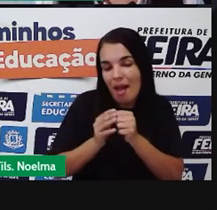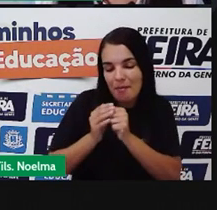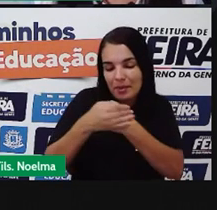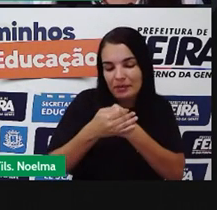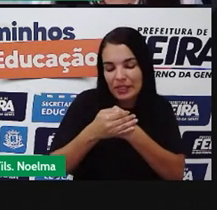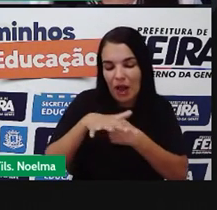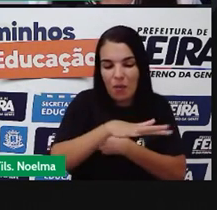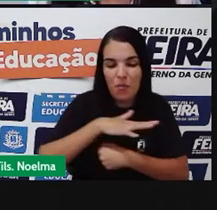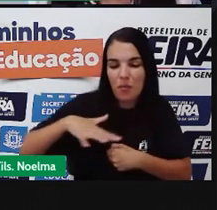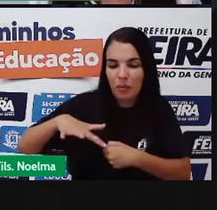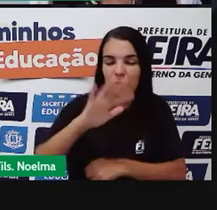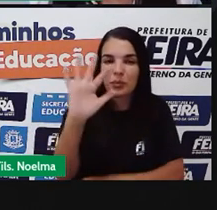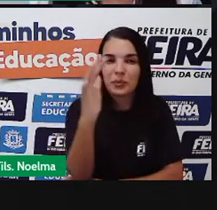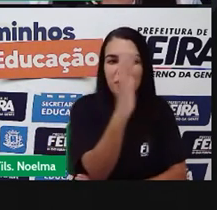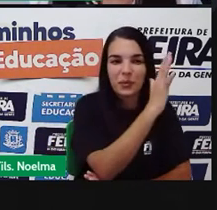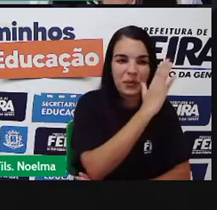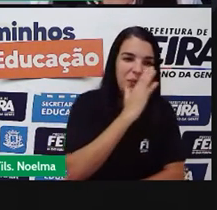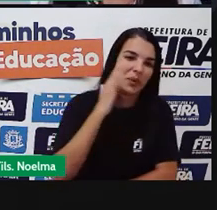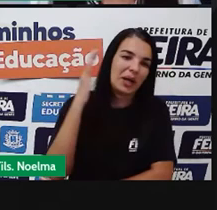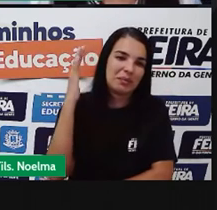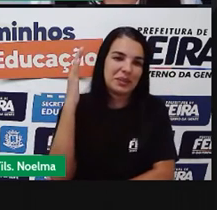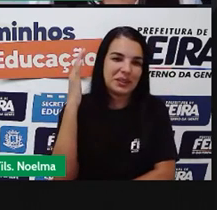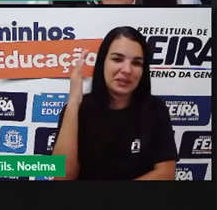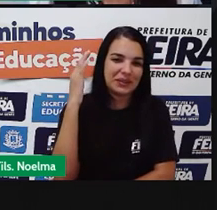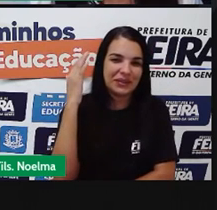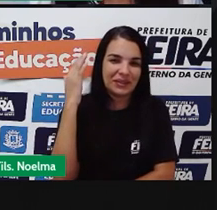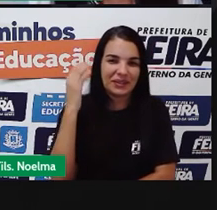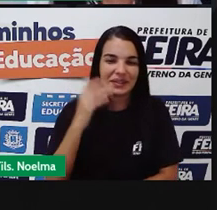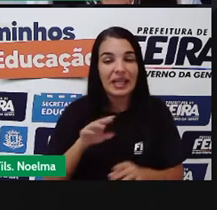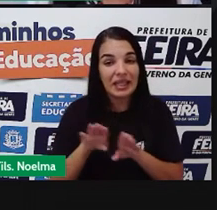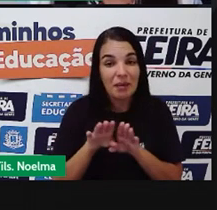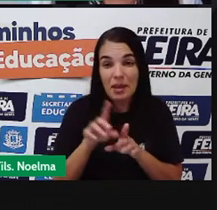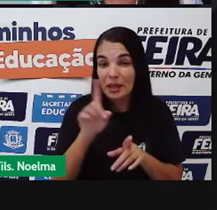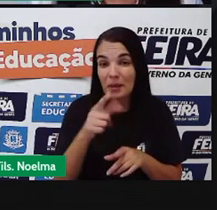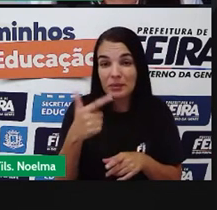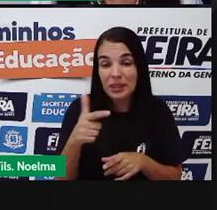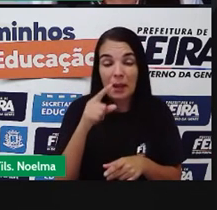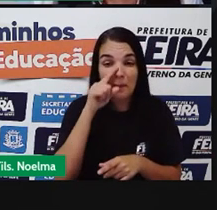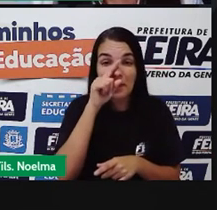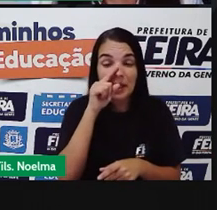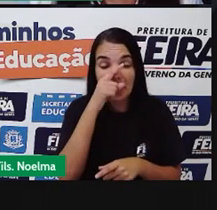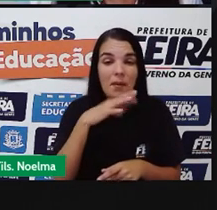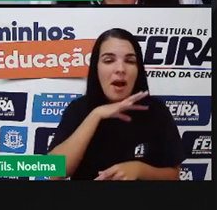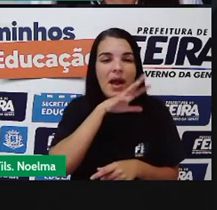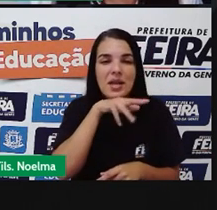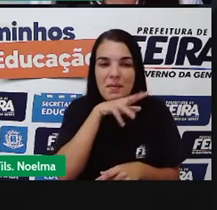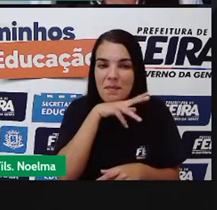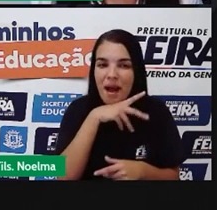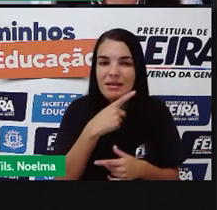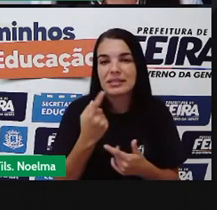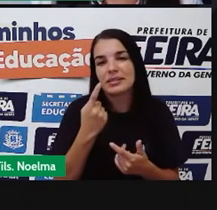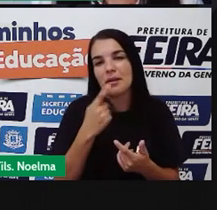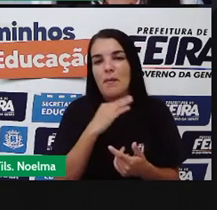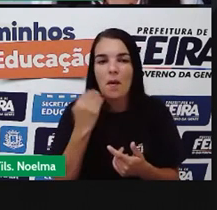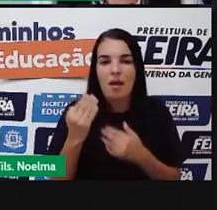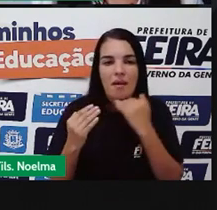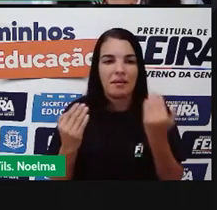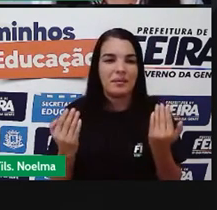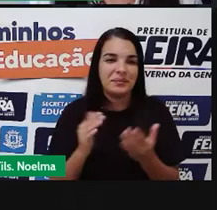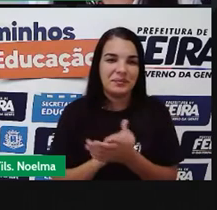né? E não prejudicamos aí os animais, os outros seres que vivem ali